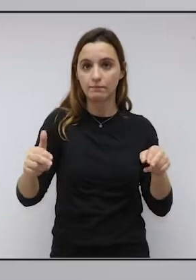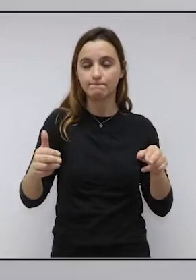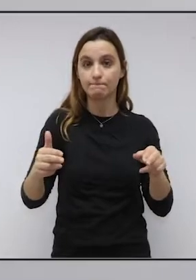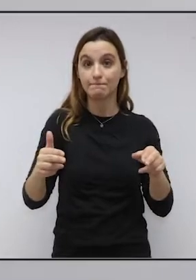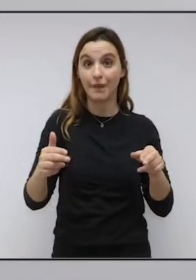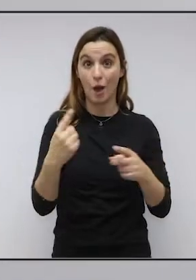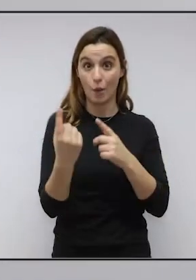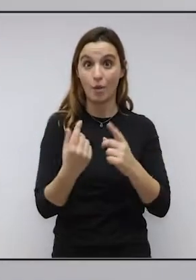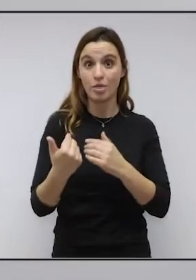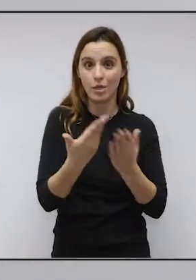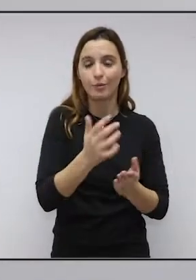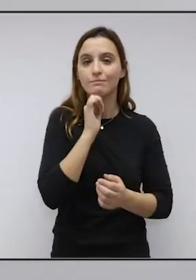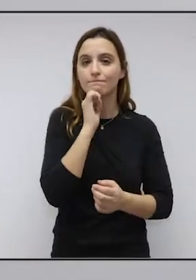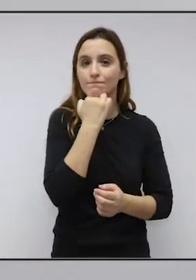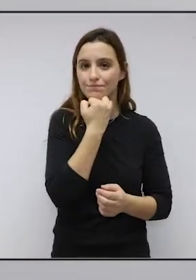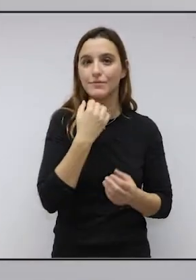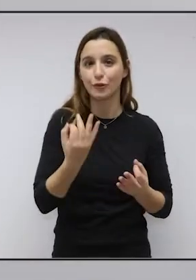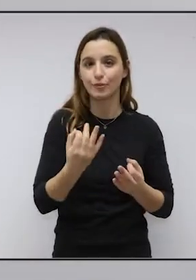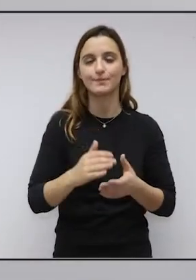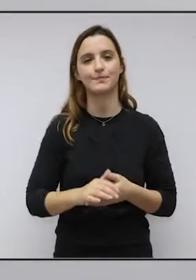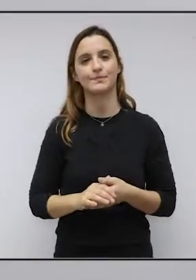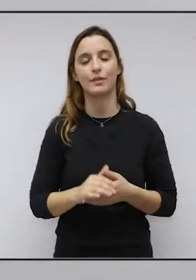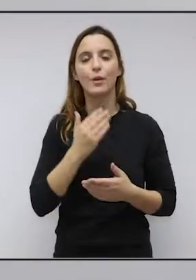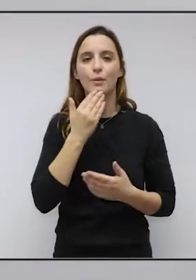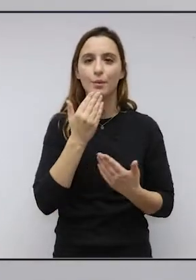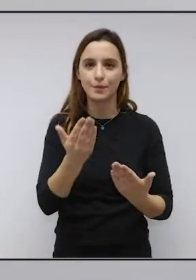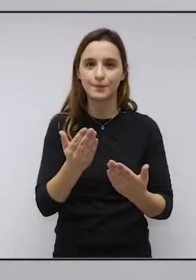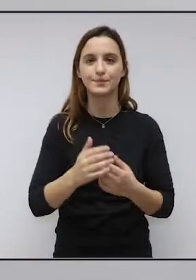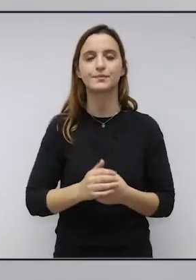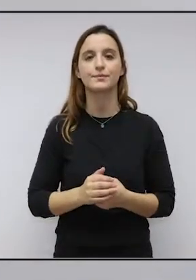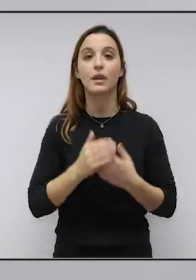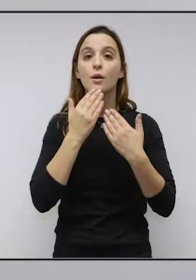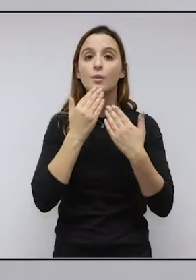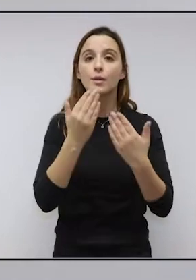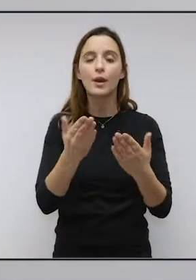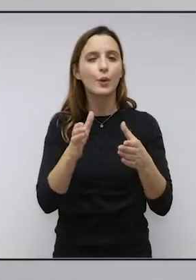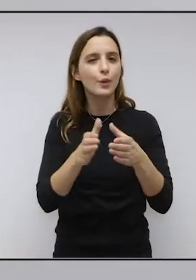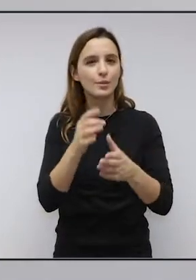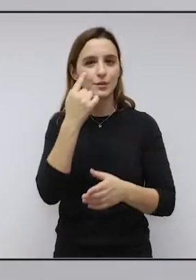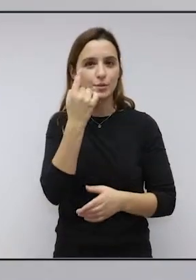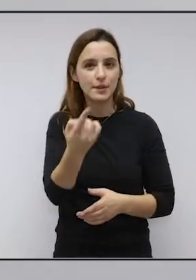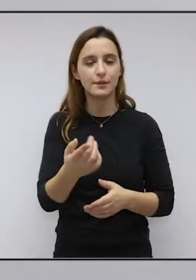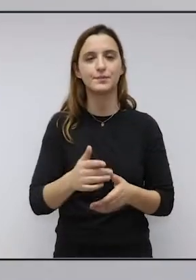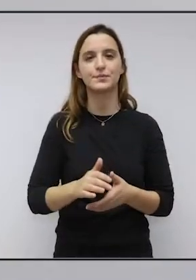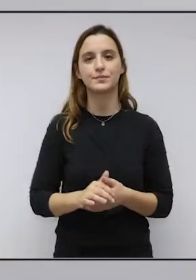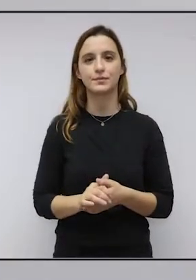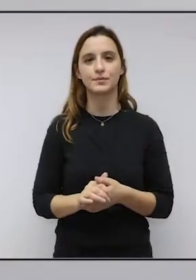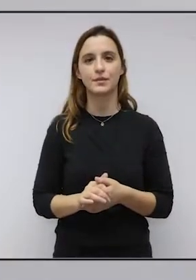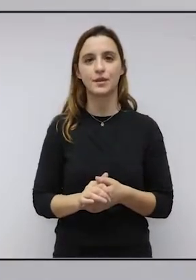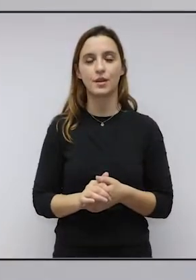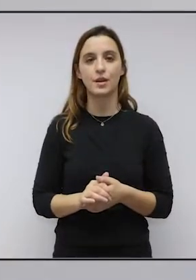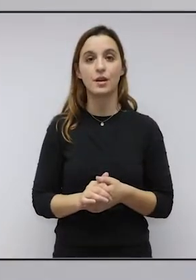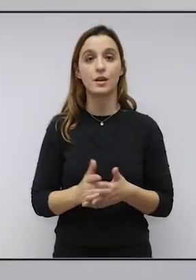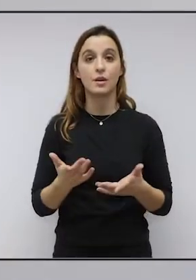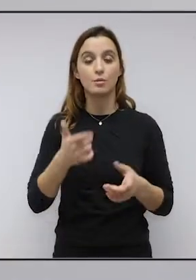até quiseram manter o anonimato. O muito obrigado. O muito obrigado a um grupo muito especial, aos que